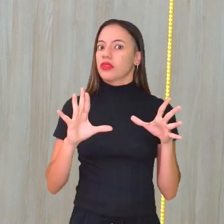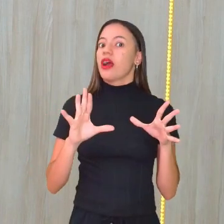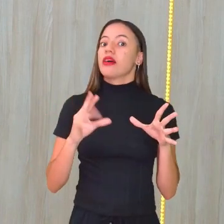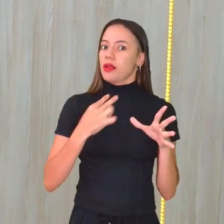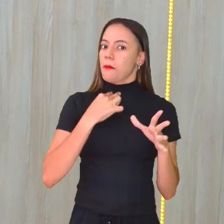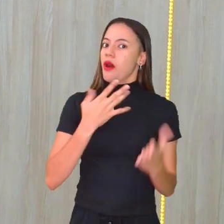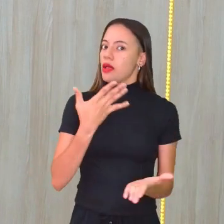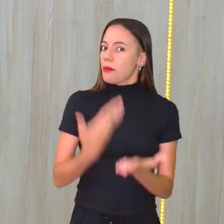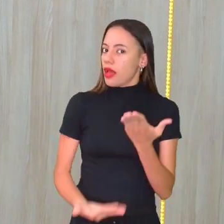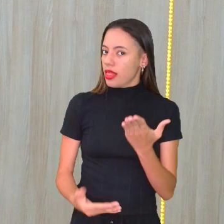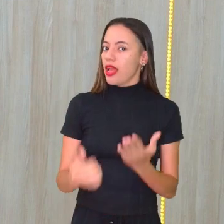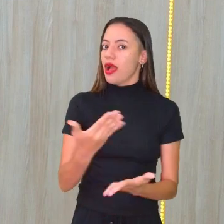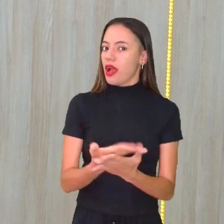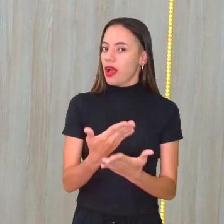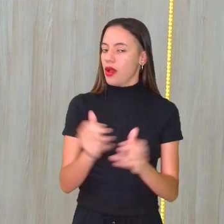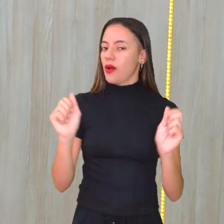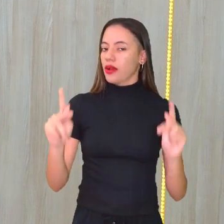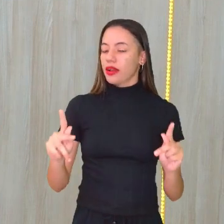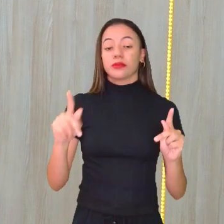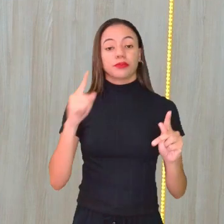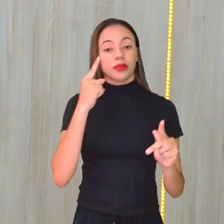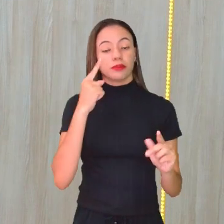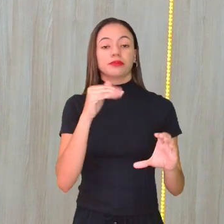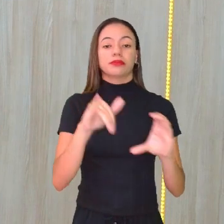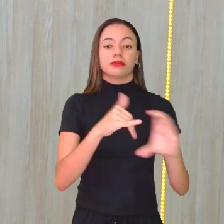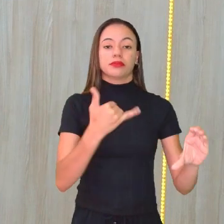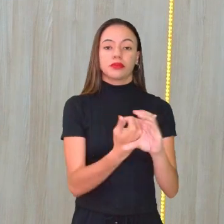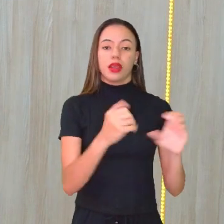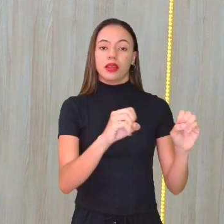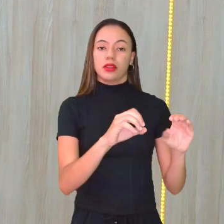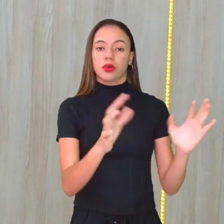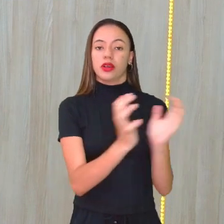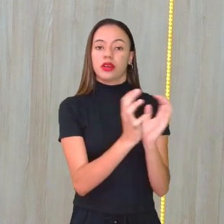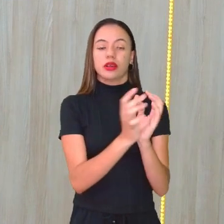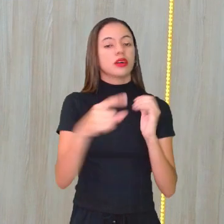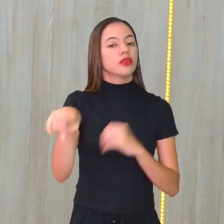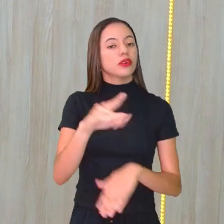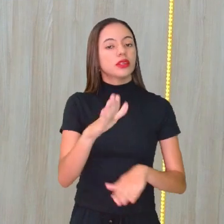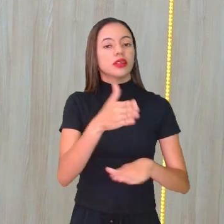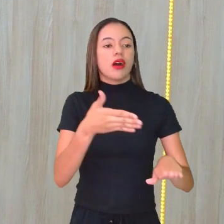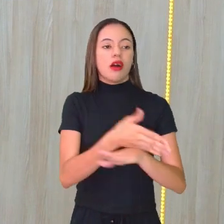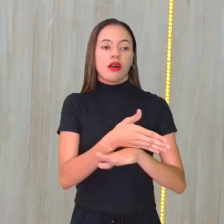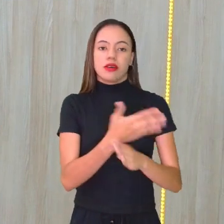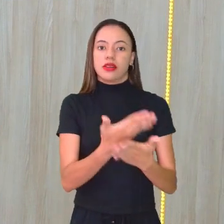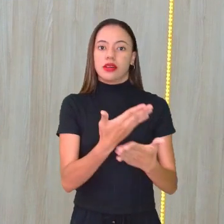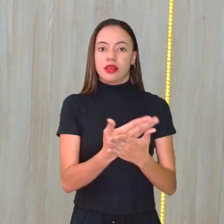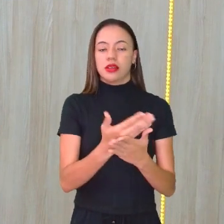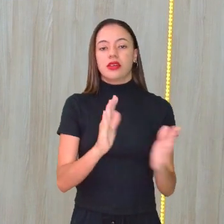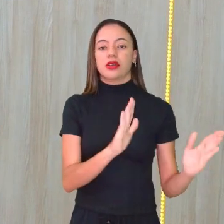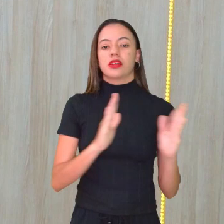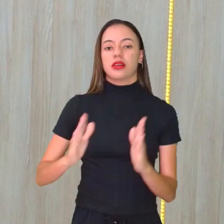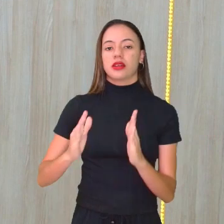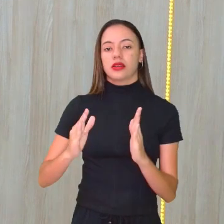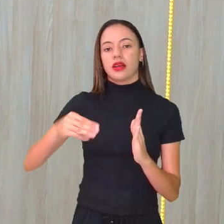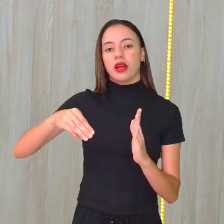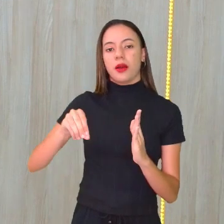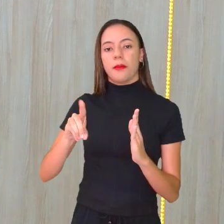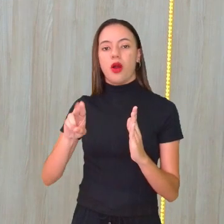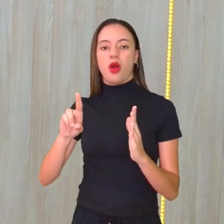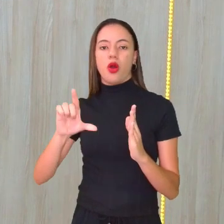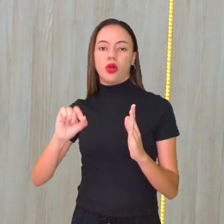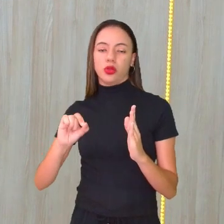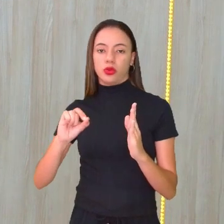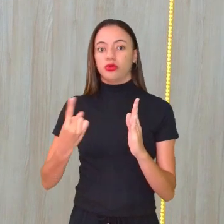a aula. E lembrar também que lá no canal do YouTube do Educa Recife, vocês vão acessar a aula aí do módulo 1 das jovens e adultos.